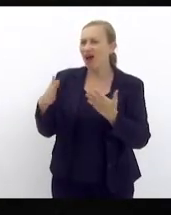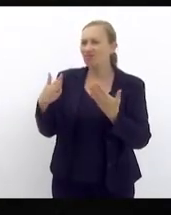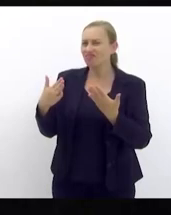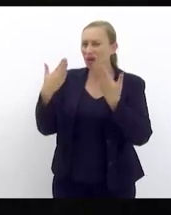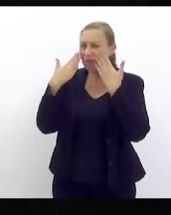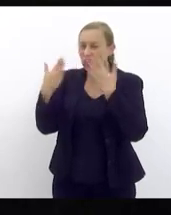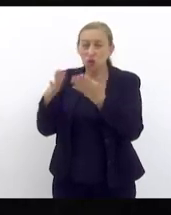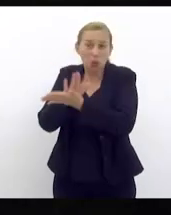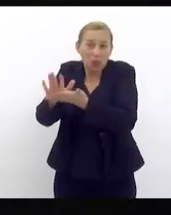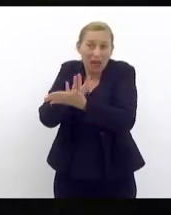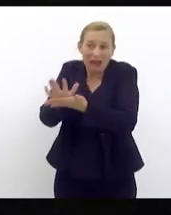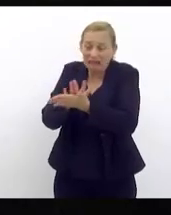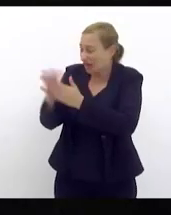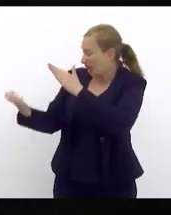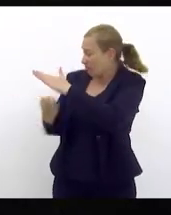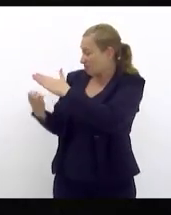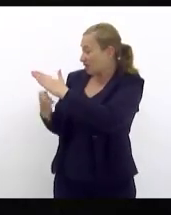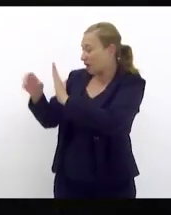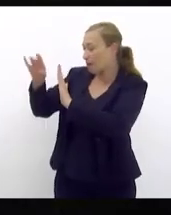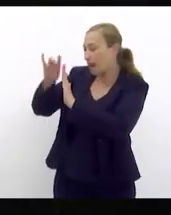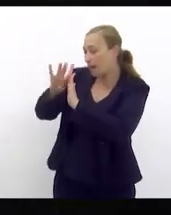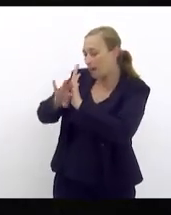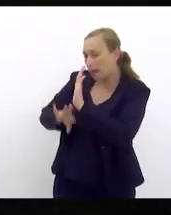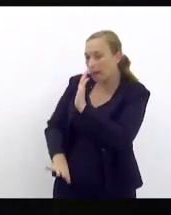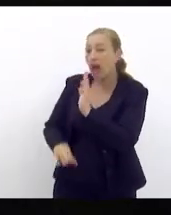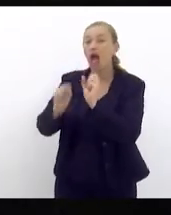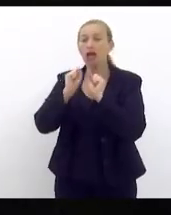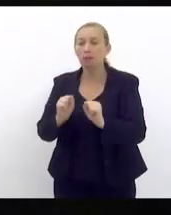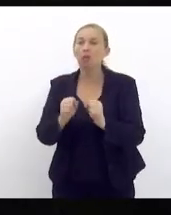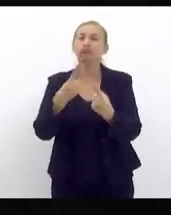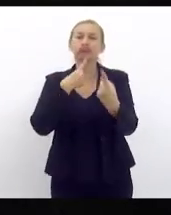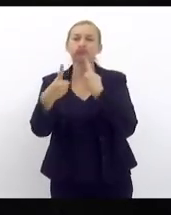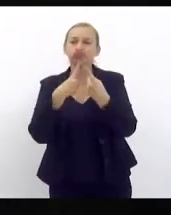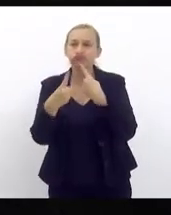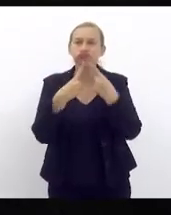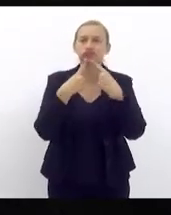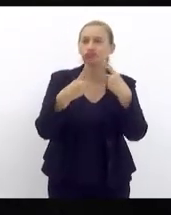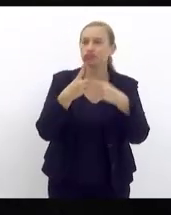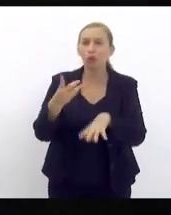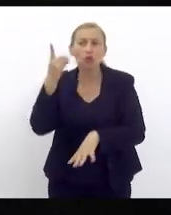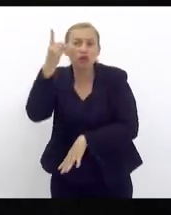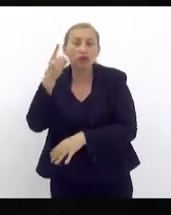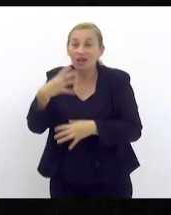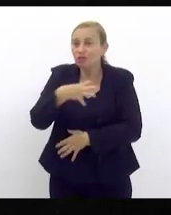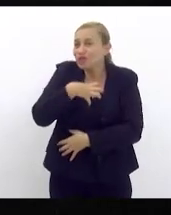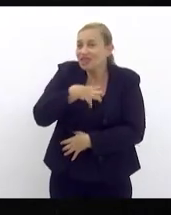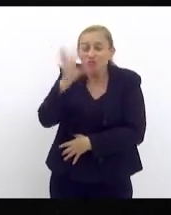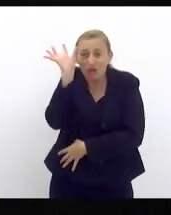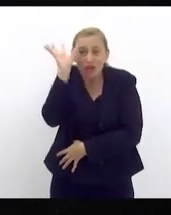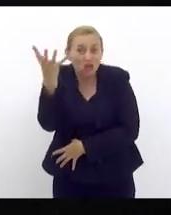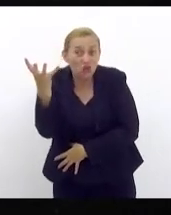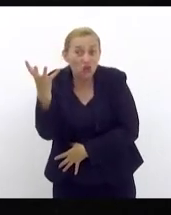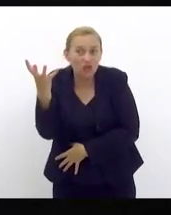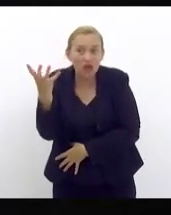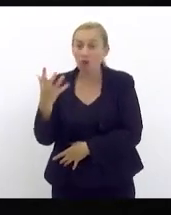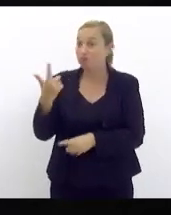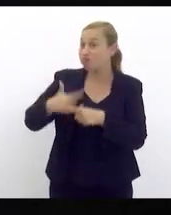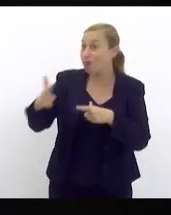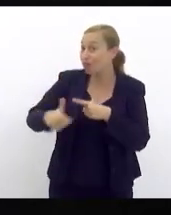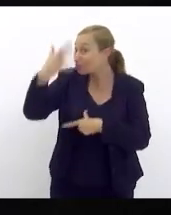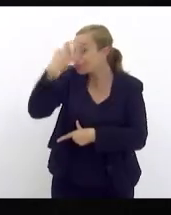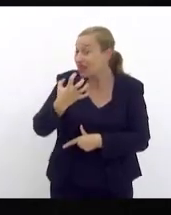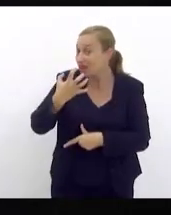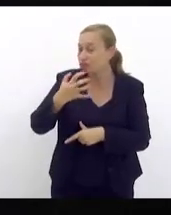um cronograma que possa ser discutido com o parlamento no sentido de resolver o grave problema de